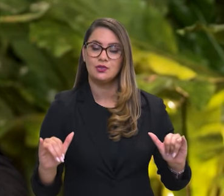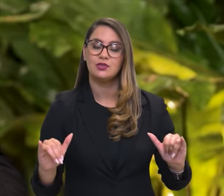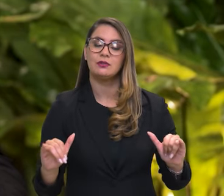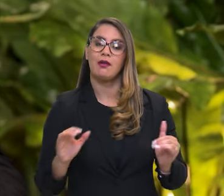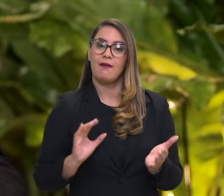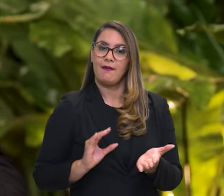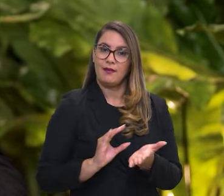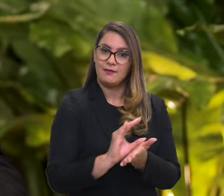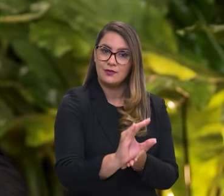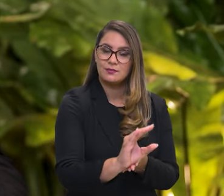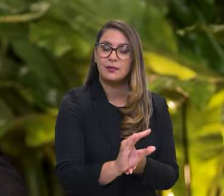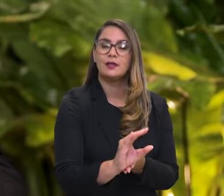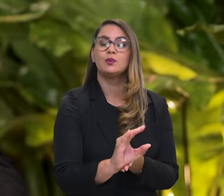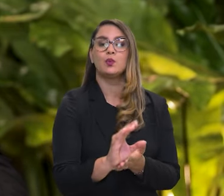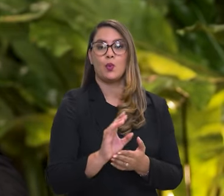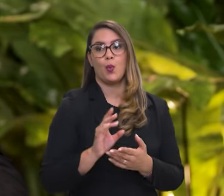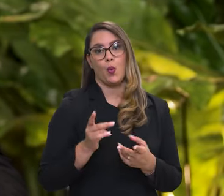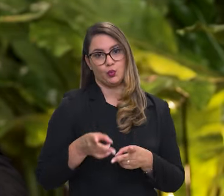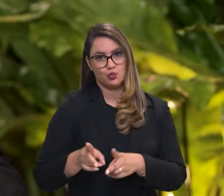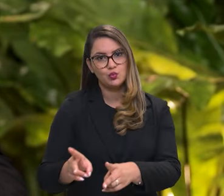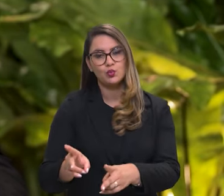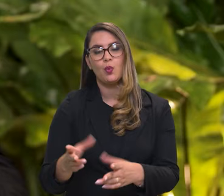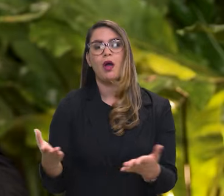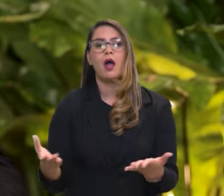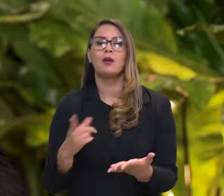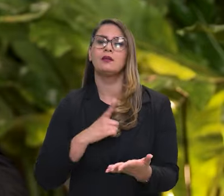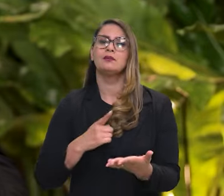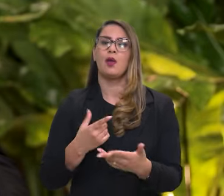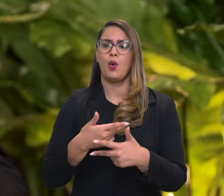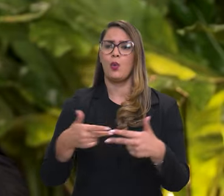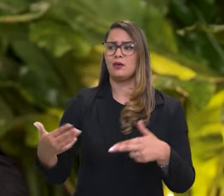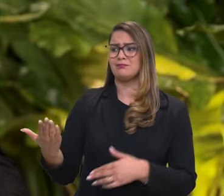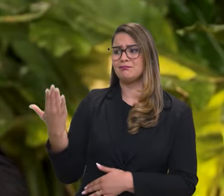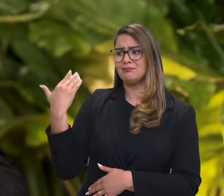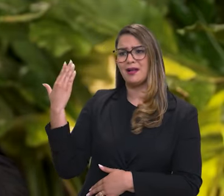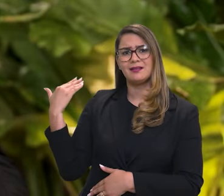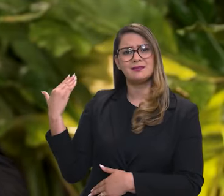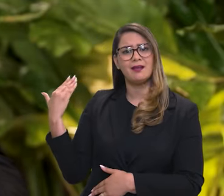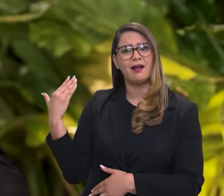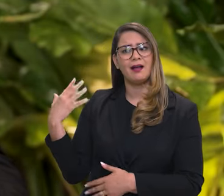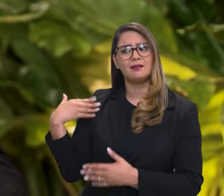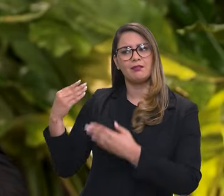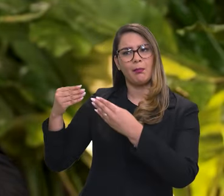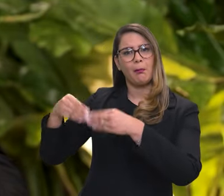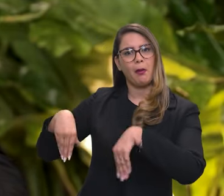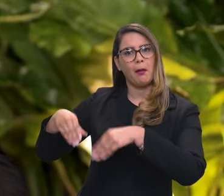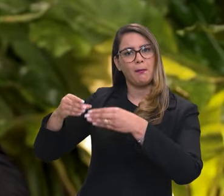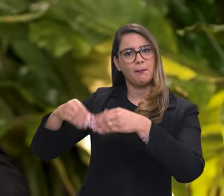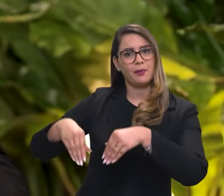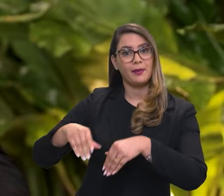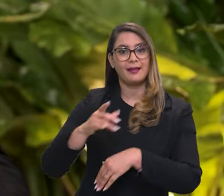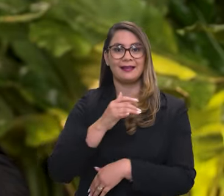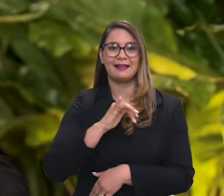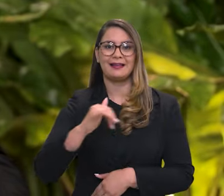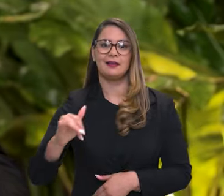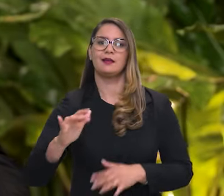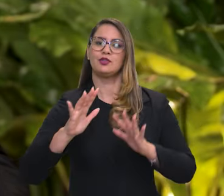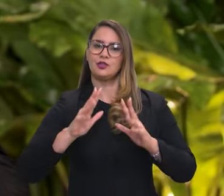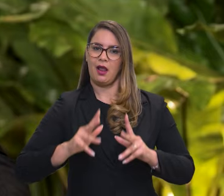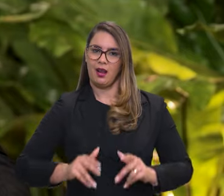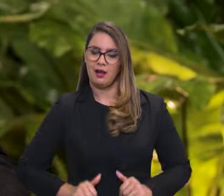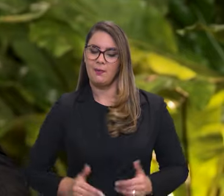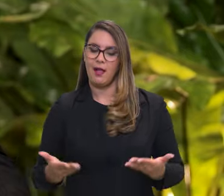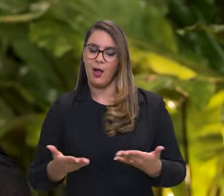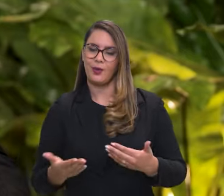que os investimentos de petróleo e gás continuam, tem muita coisa do passado que já está sendo desmontada. E a energia